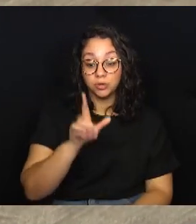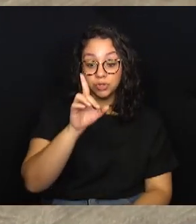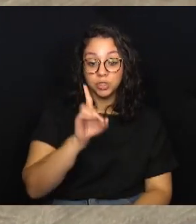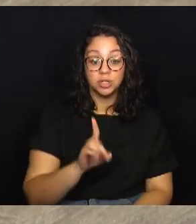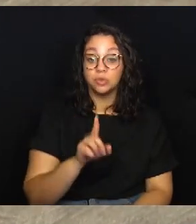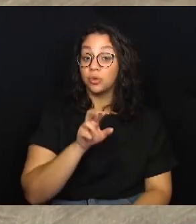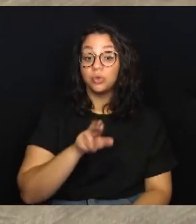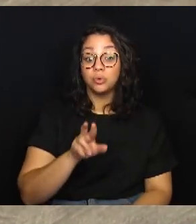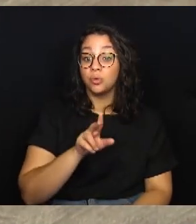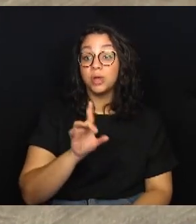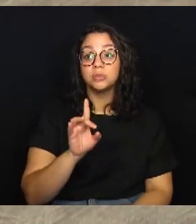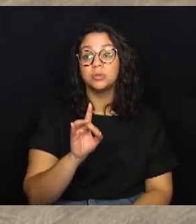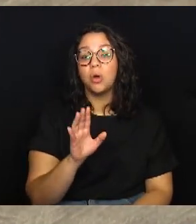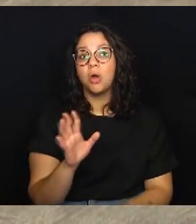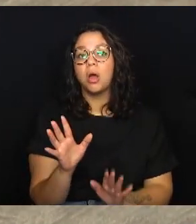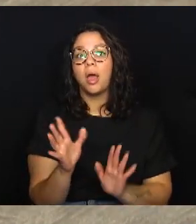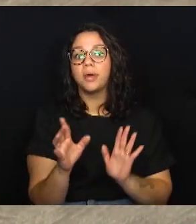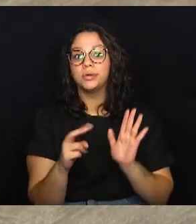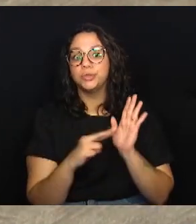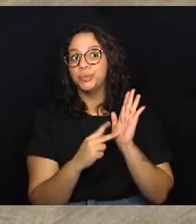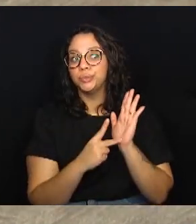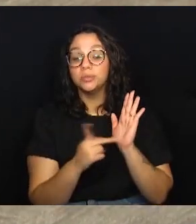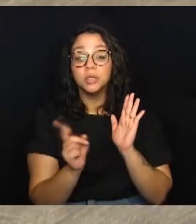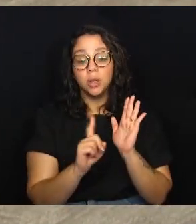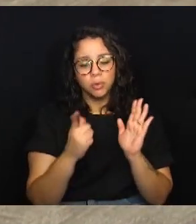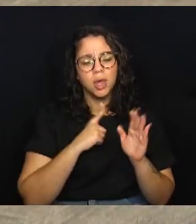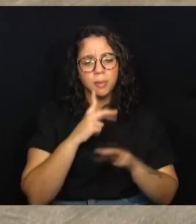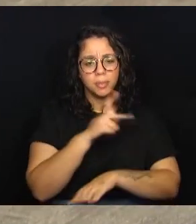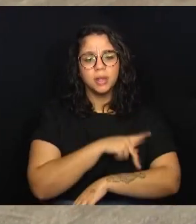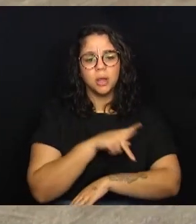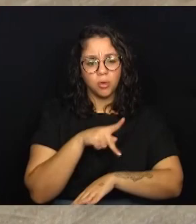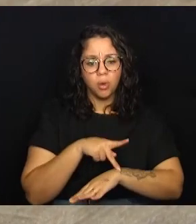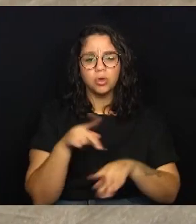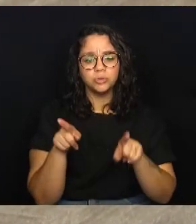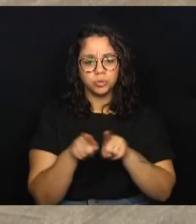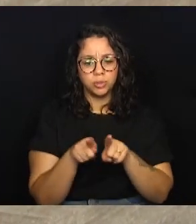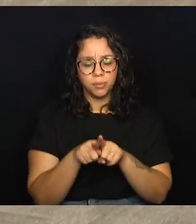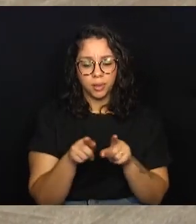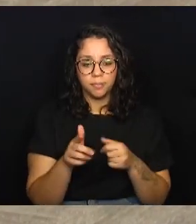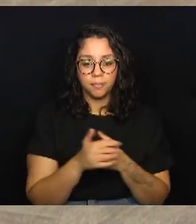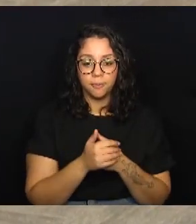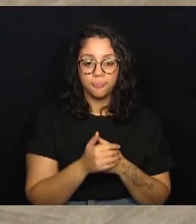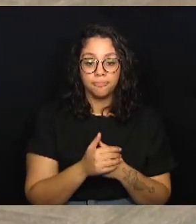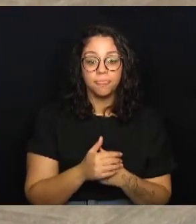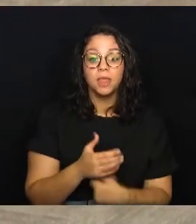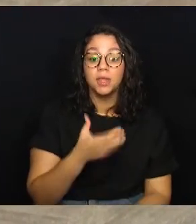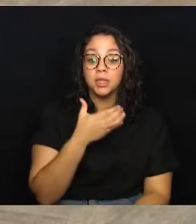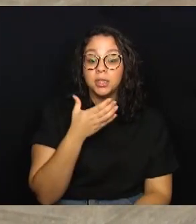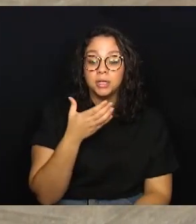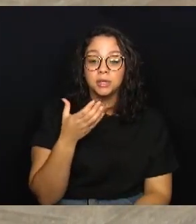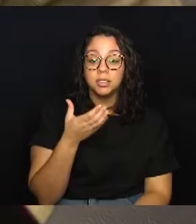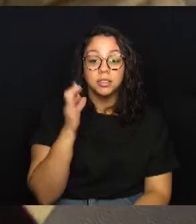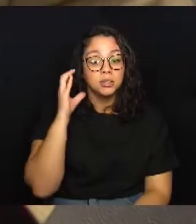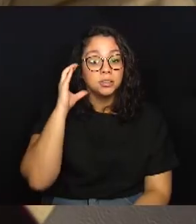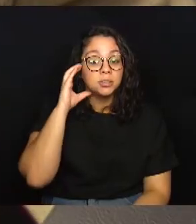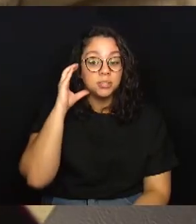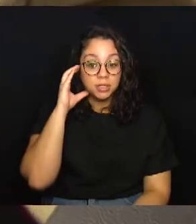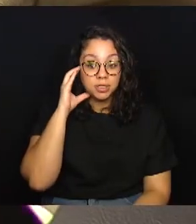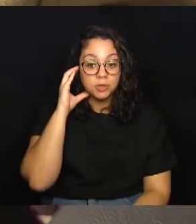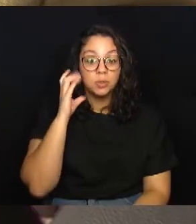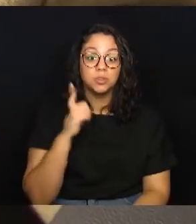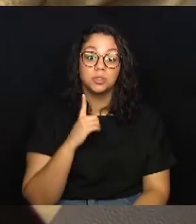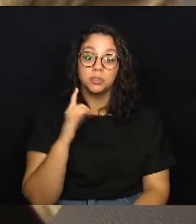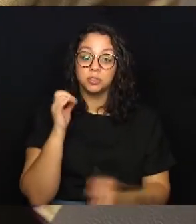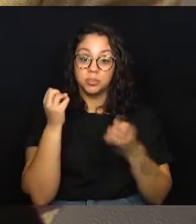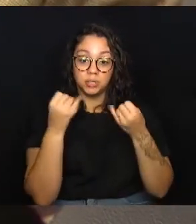alunos. Então a figura do diretor, ela não é apenas simbólica, ela tem um aspecto pedagógico, inclusive. Segundo